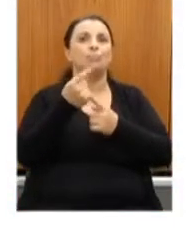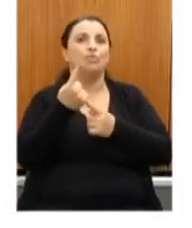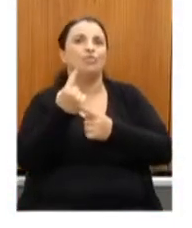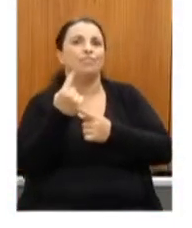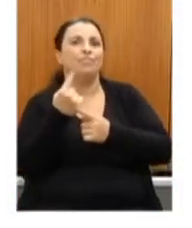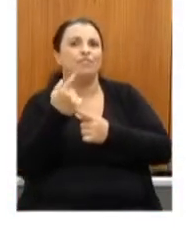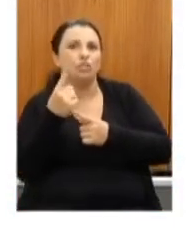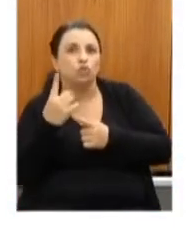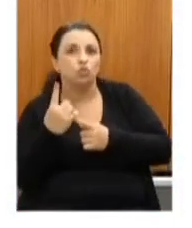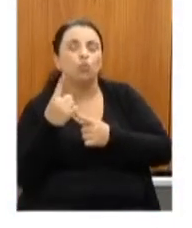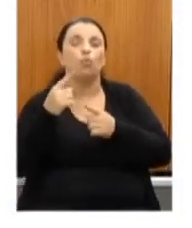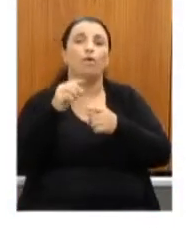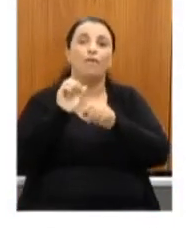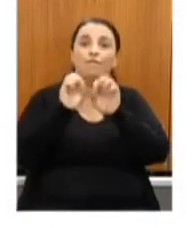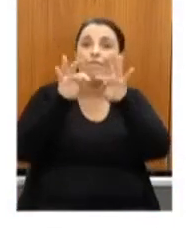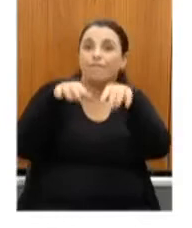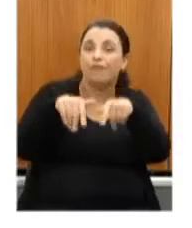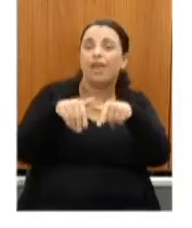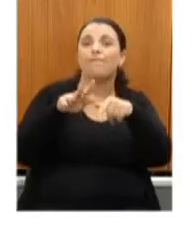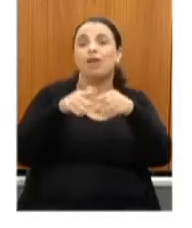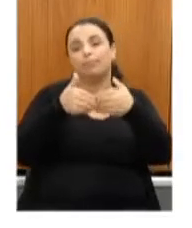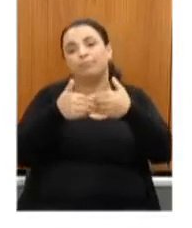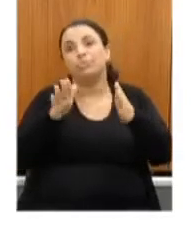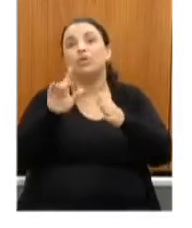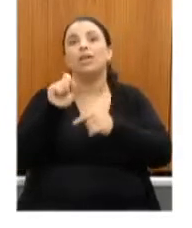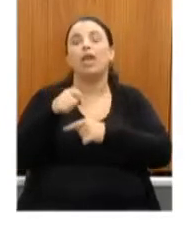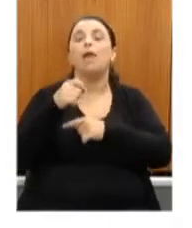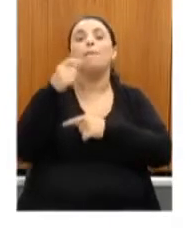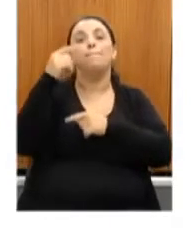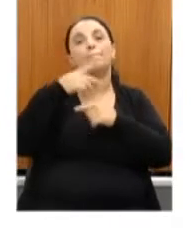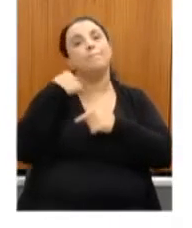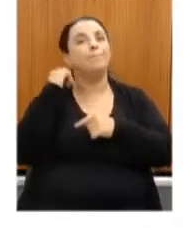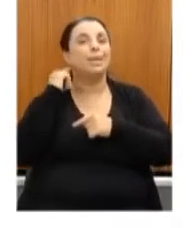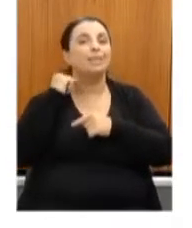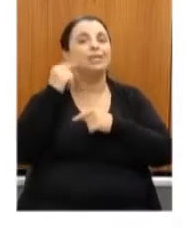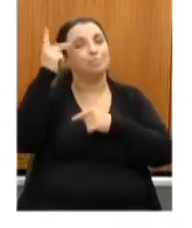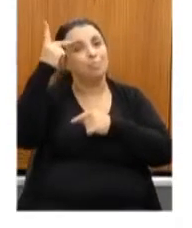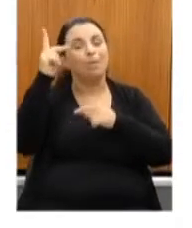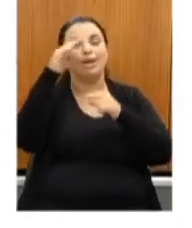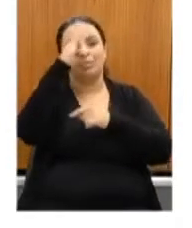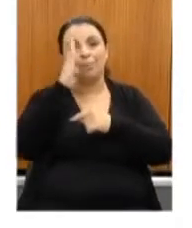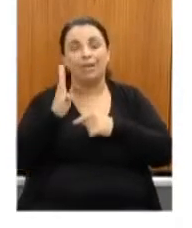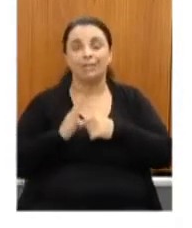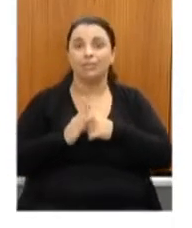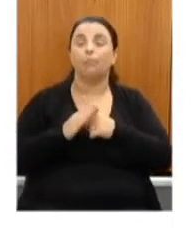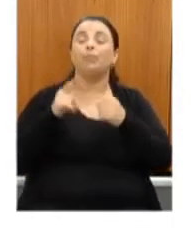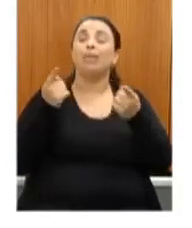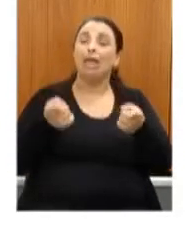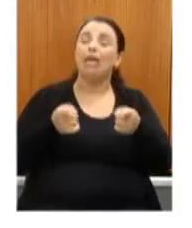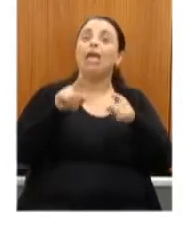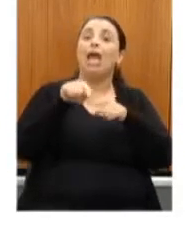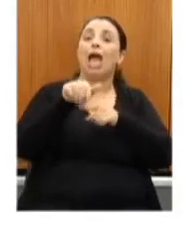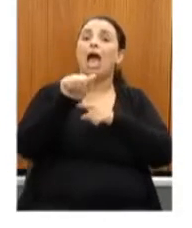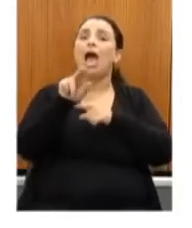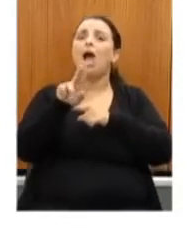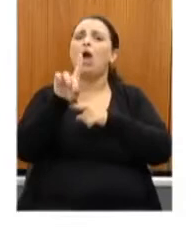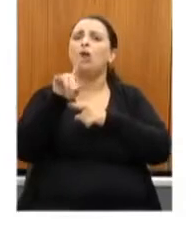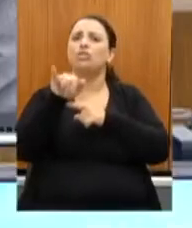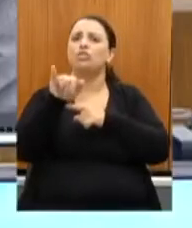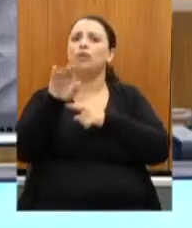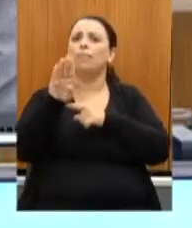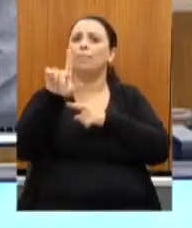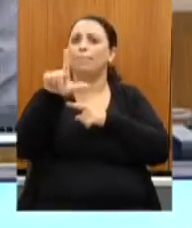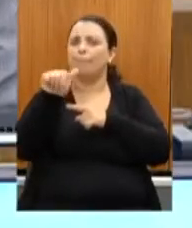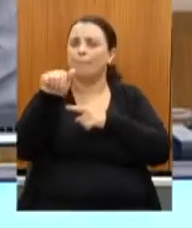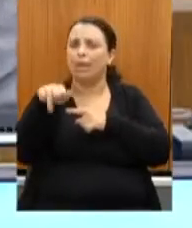Aldeblanc, certos estamos de que haverá a prorrogação do recurso para execução no próximo